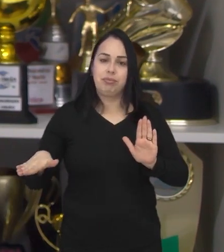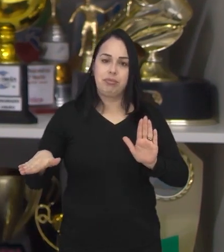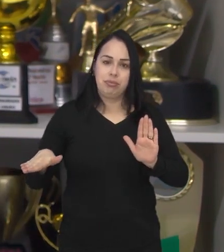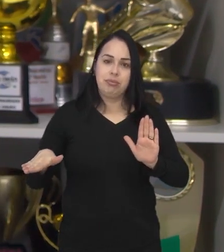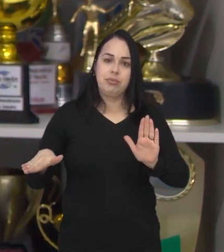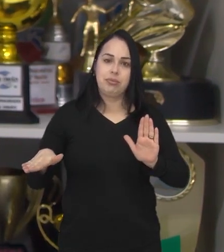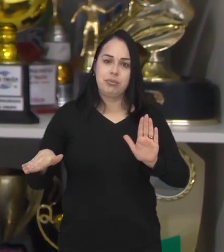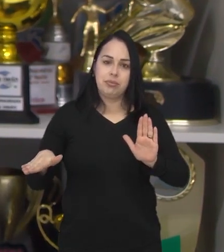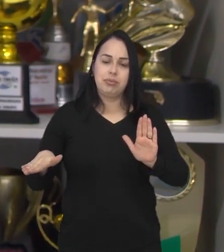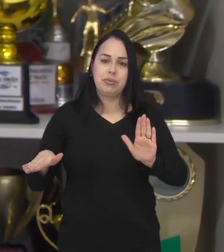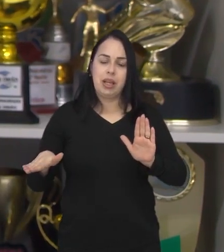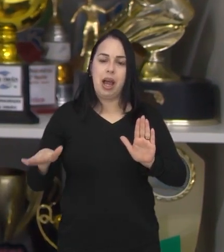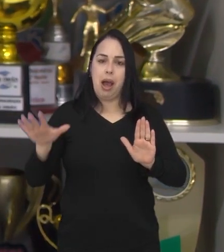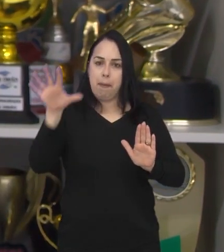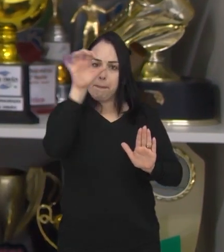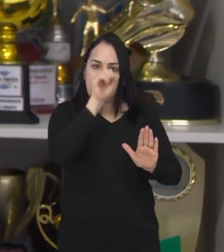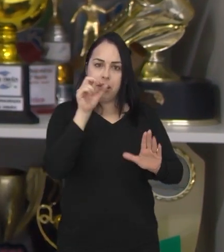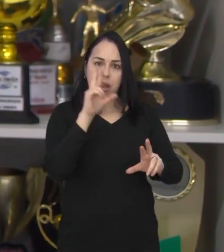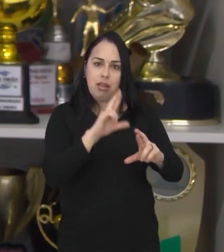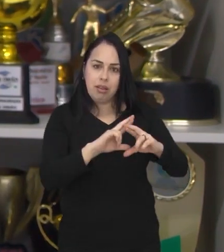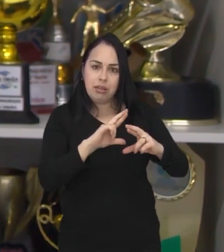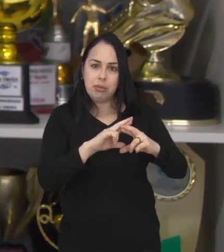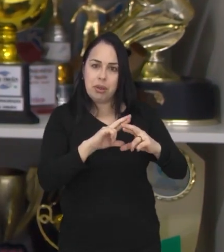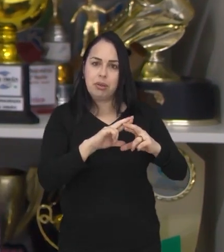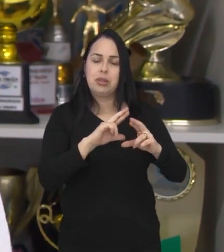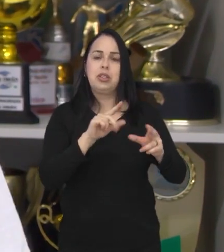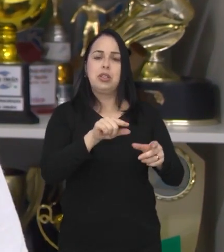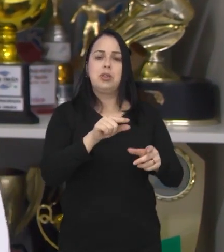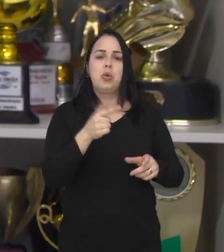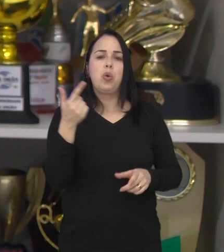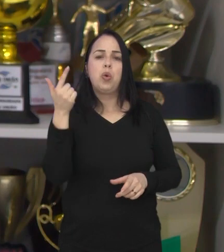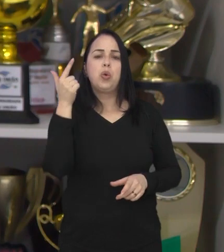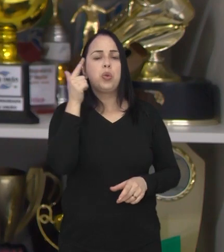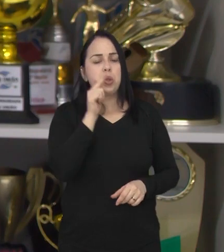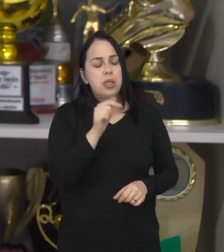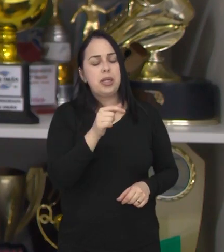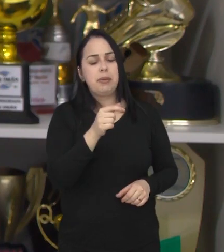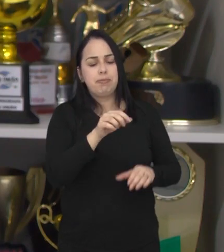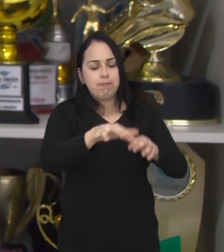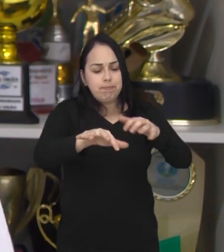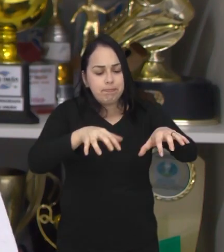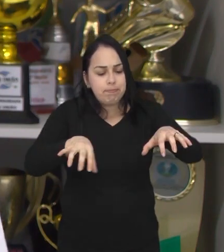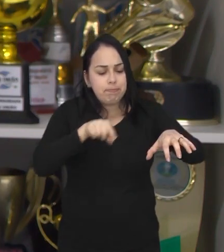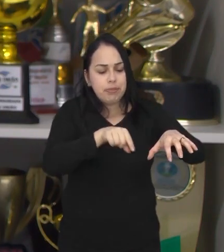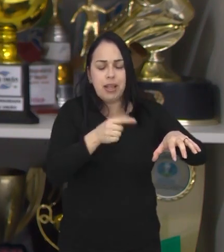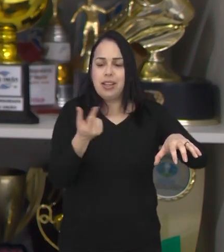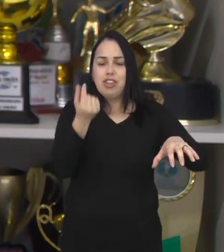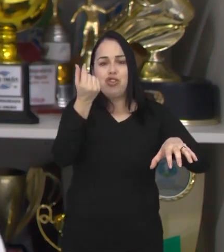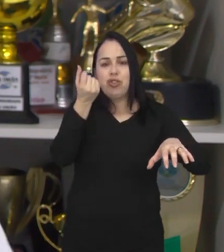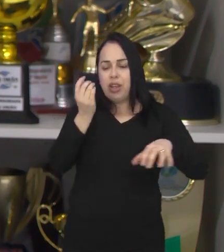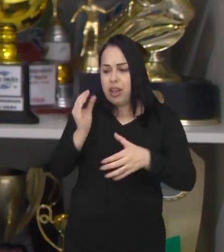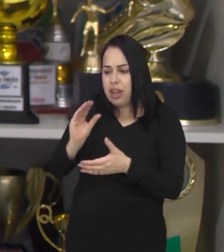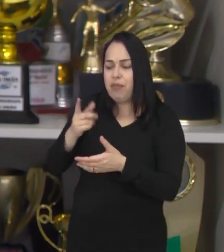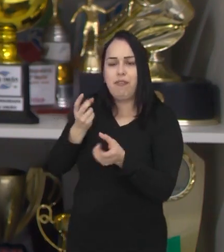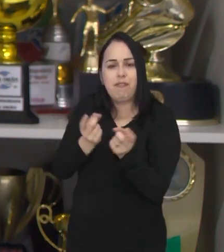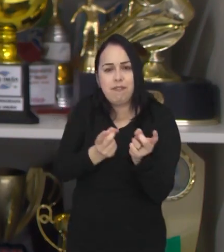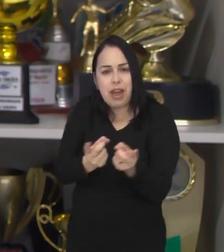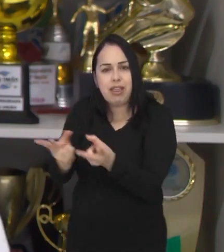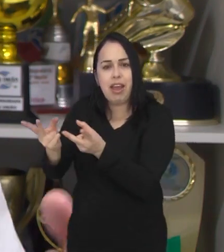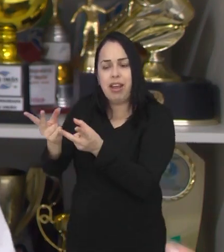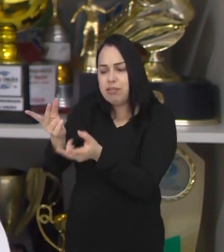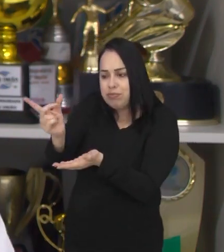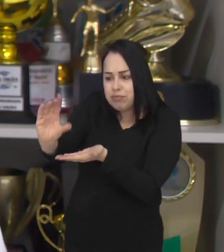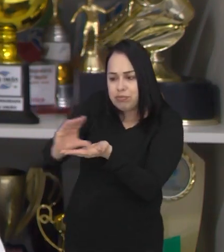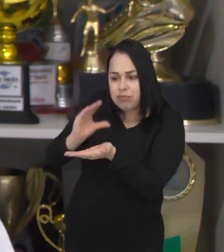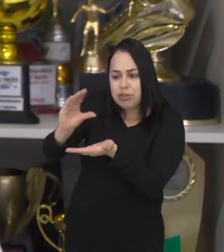possam, através dessa reciclagem, gerar recurso. E esse recurso, através de um fundo, junto aos